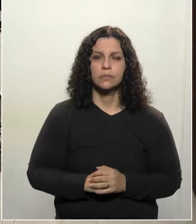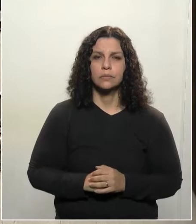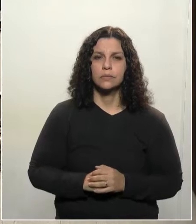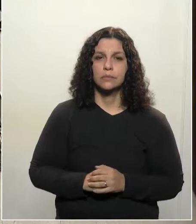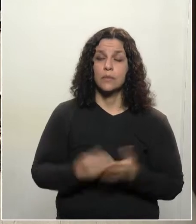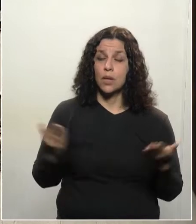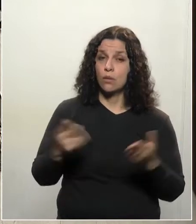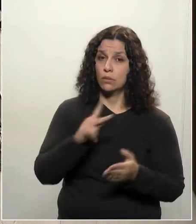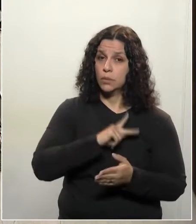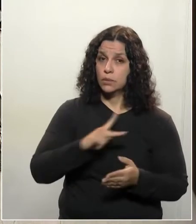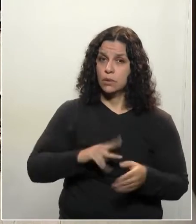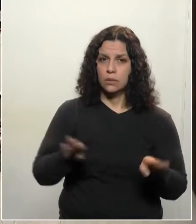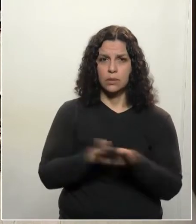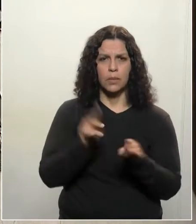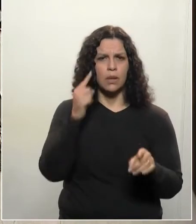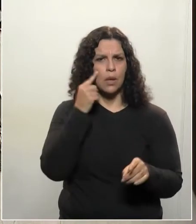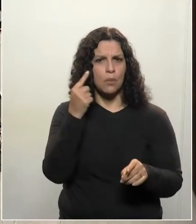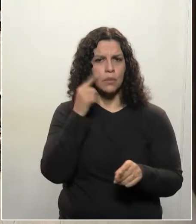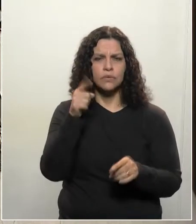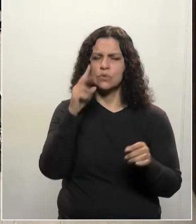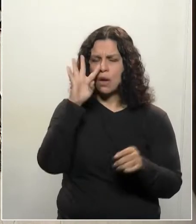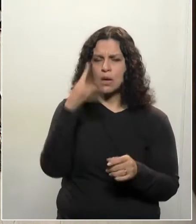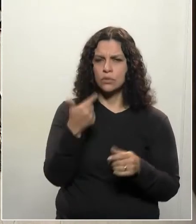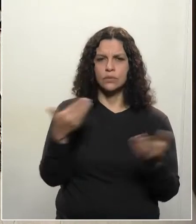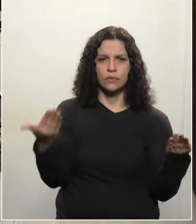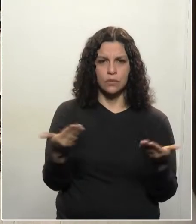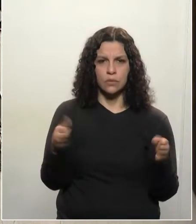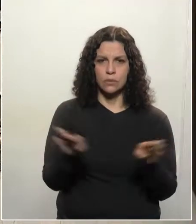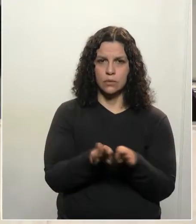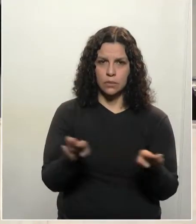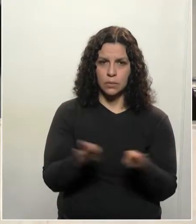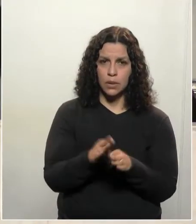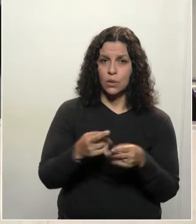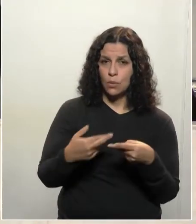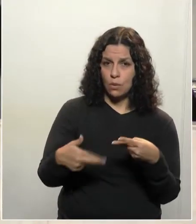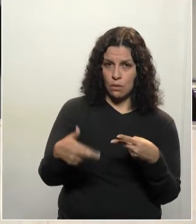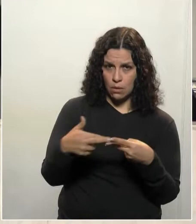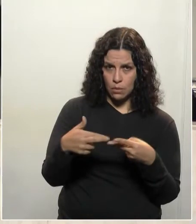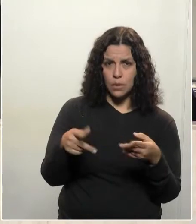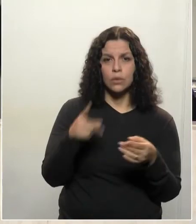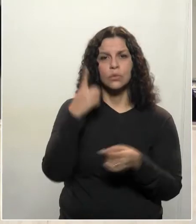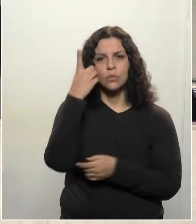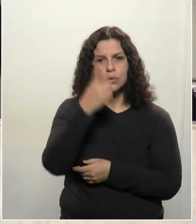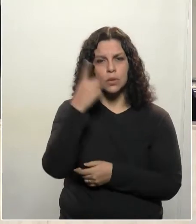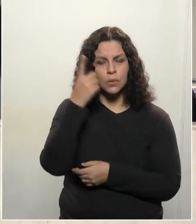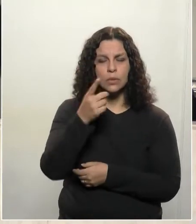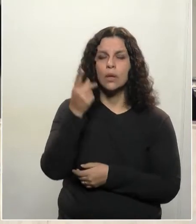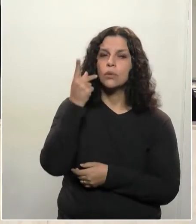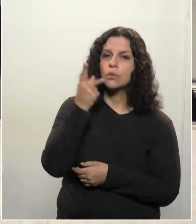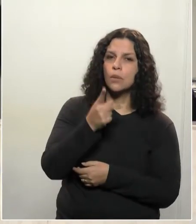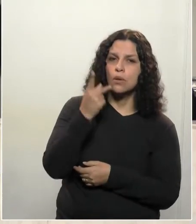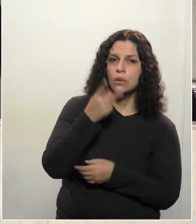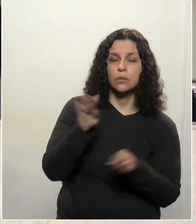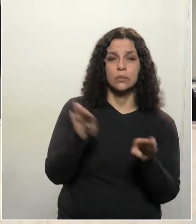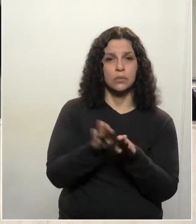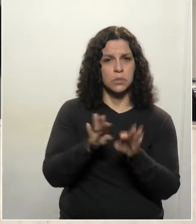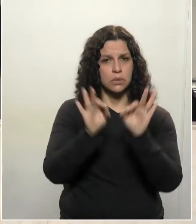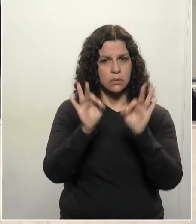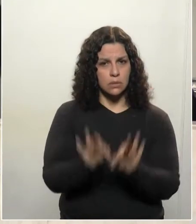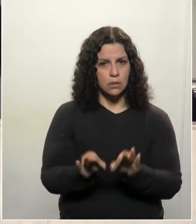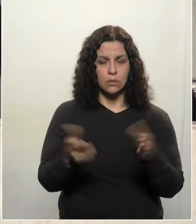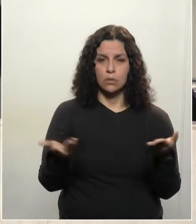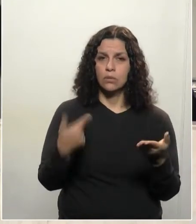Sr. Presidente, eu penso que o V. Exª já resolveu e o requerimento do deputado Paulo Lito tem precedência